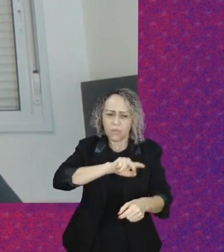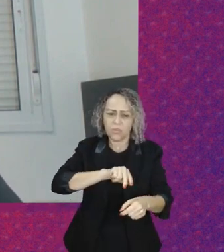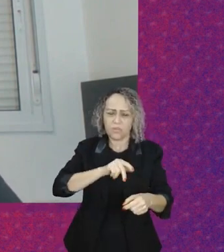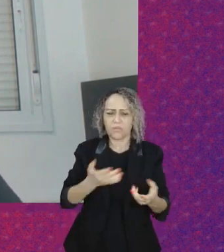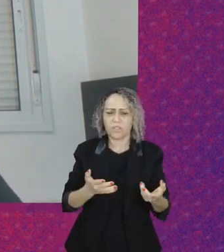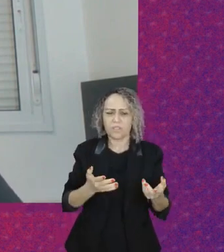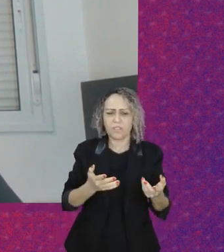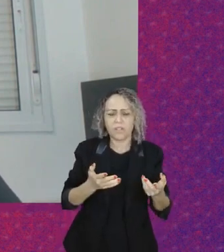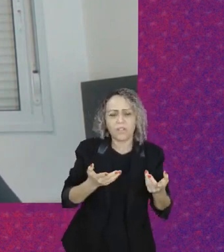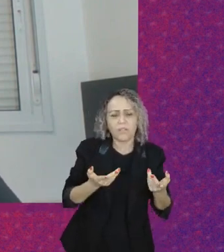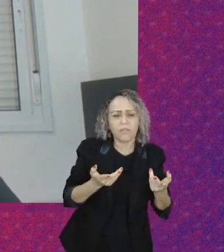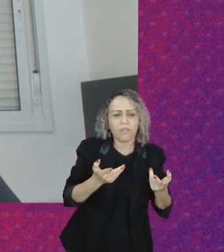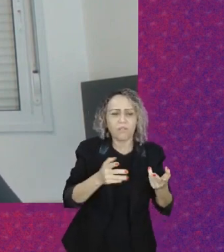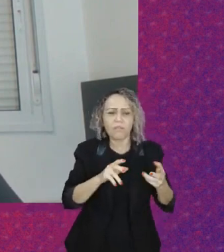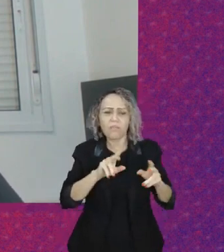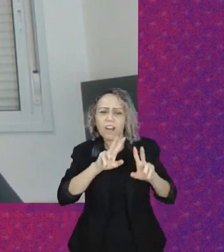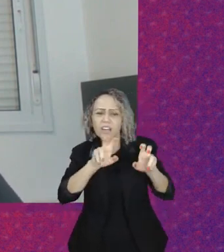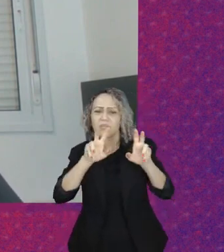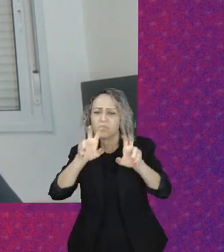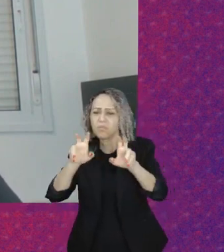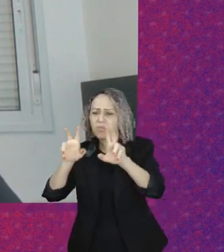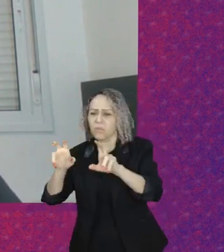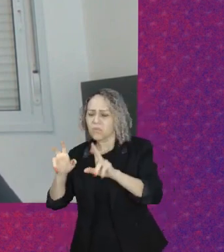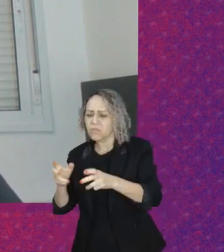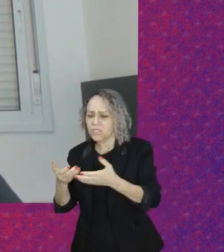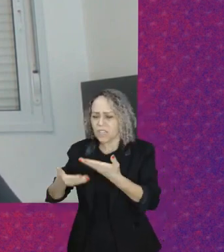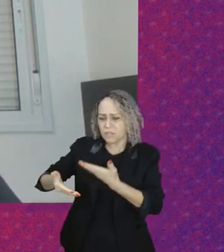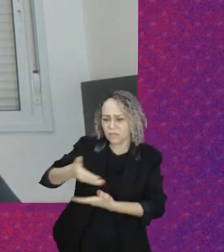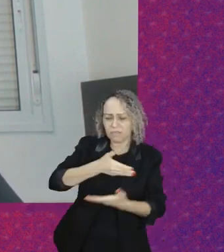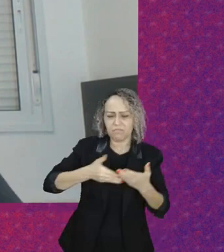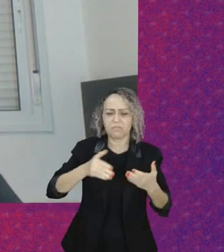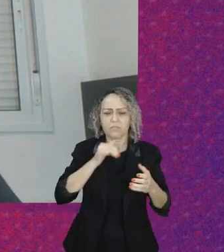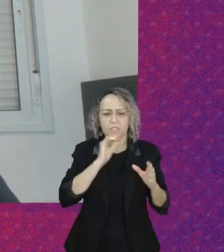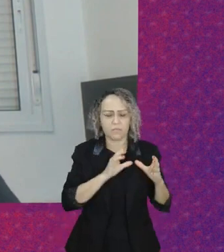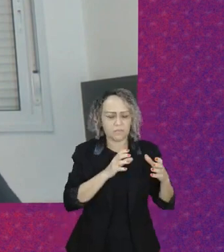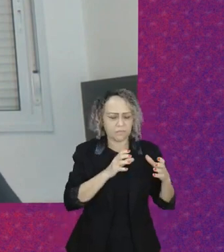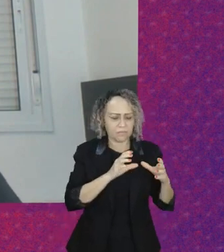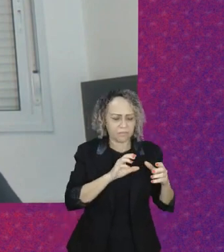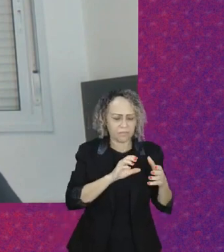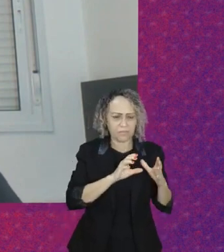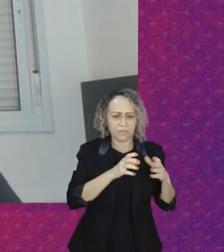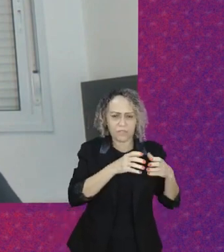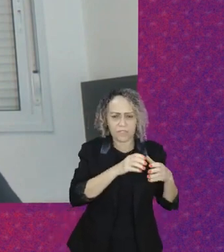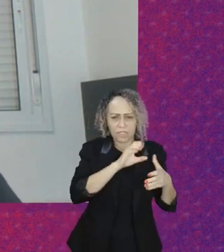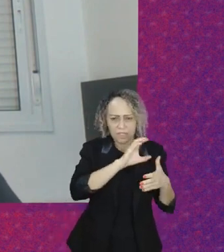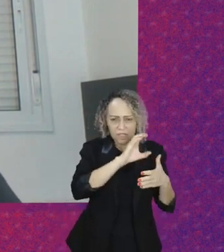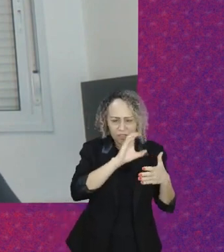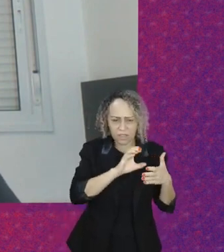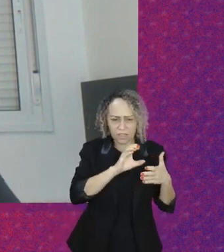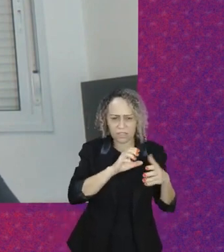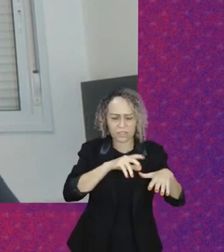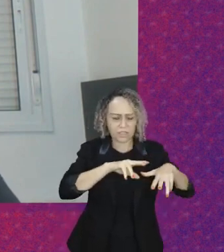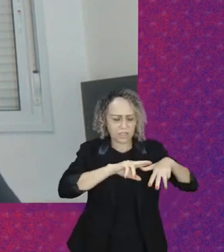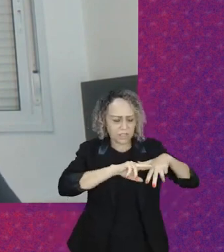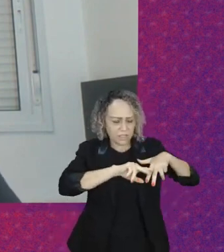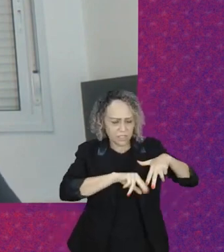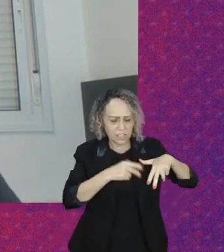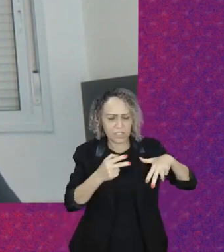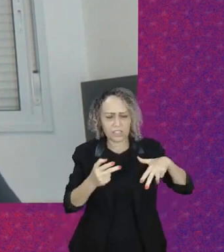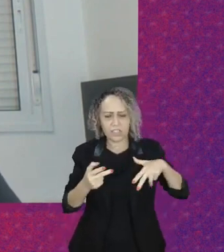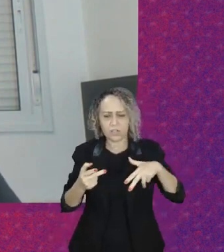tema da classe, gênero e raça para você ter um recorte